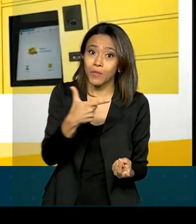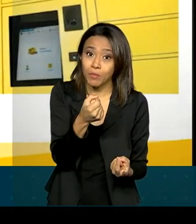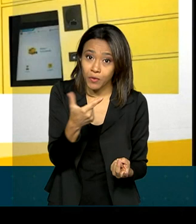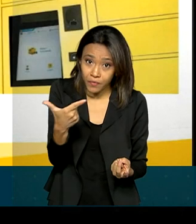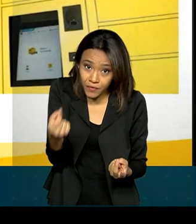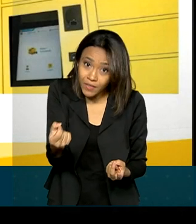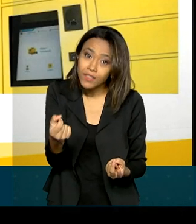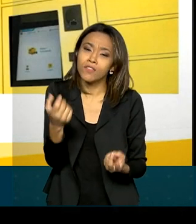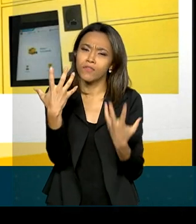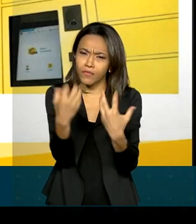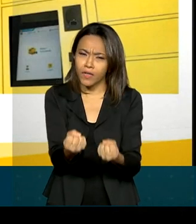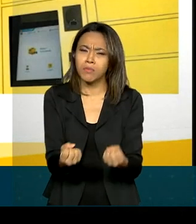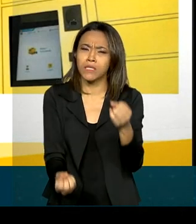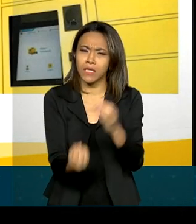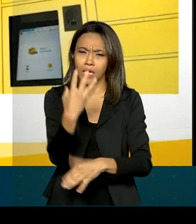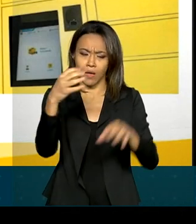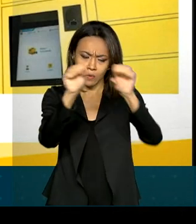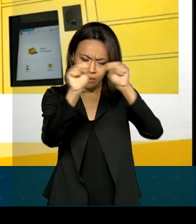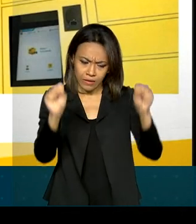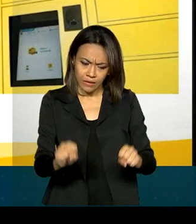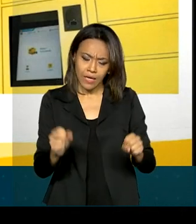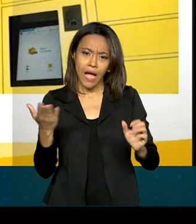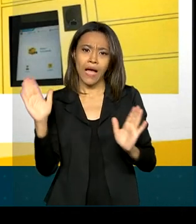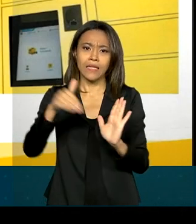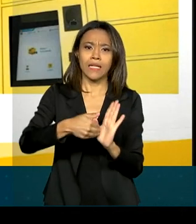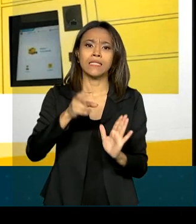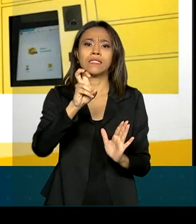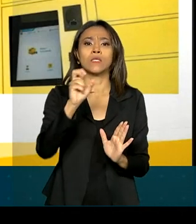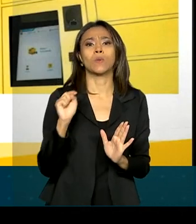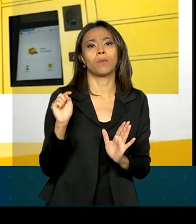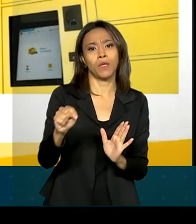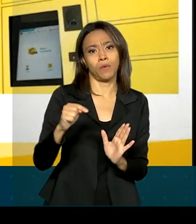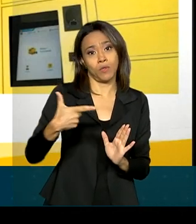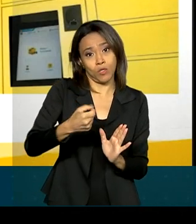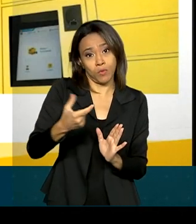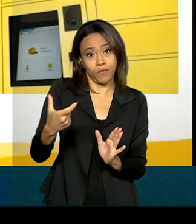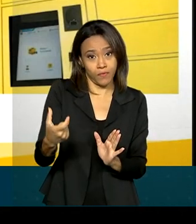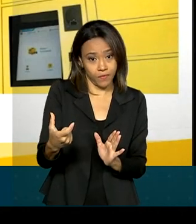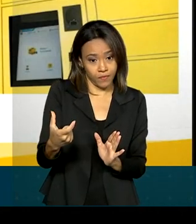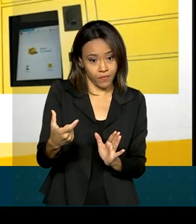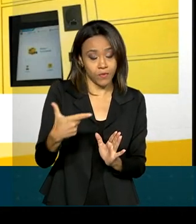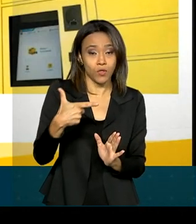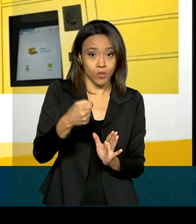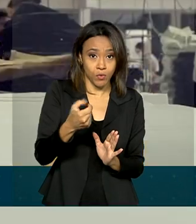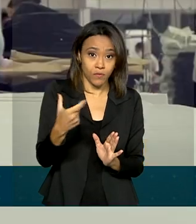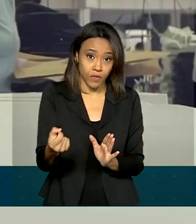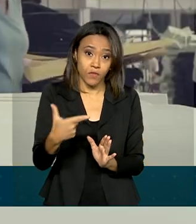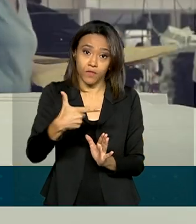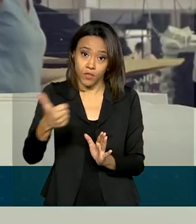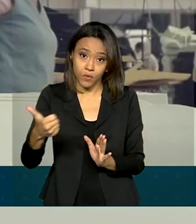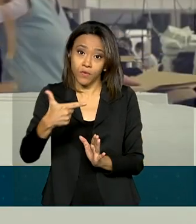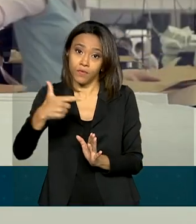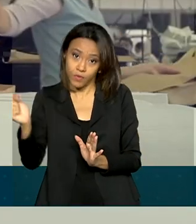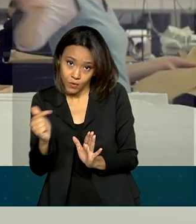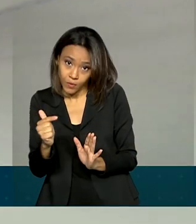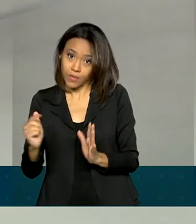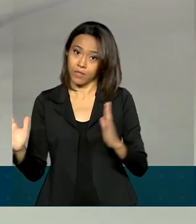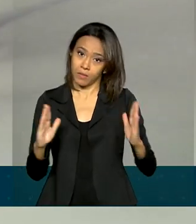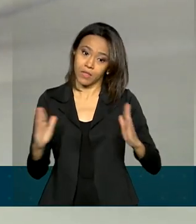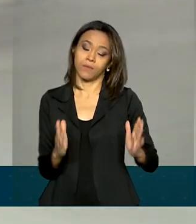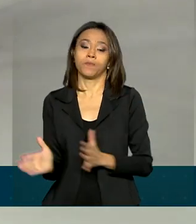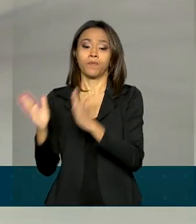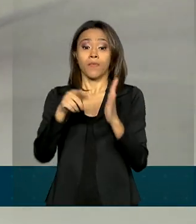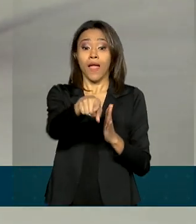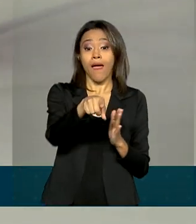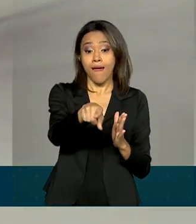criaremos uma plataforma de até 5 mil lockers em 2020, 2021 e 2022. Essa fábrica de